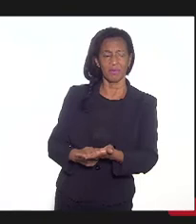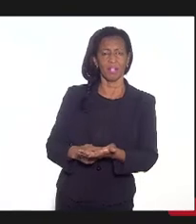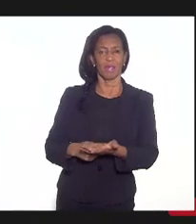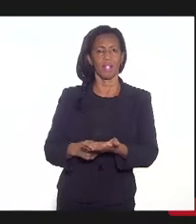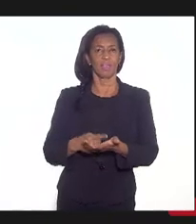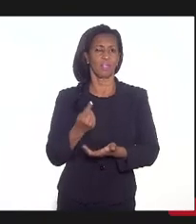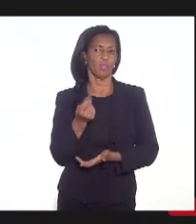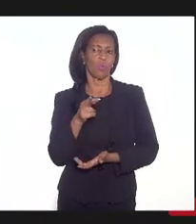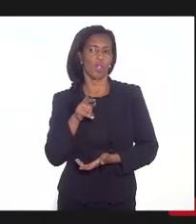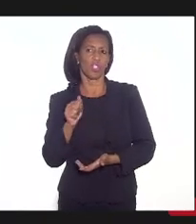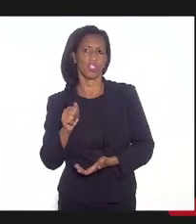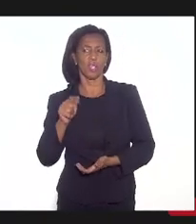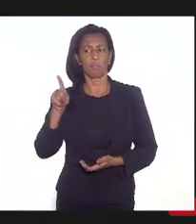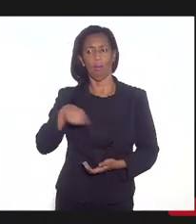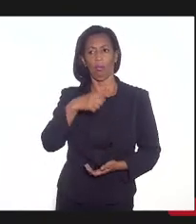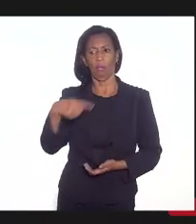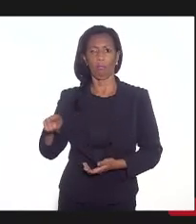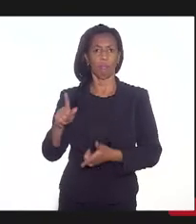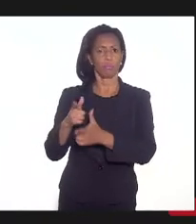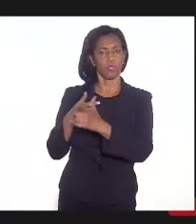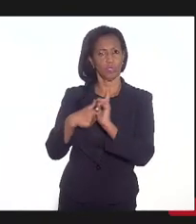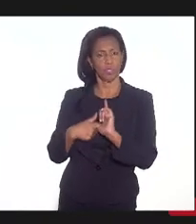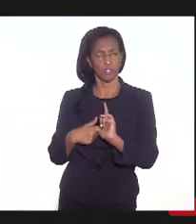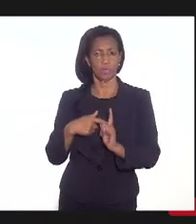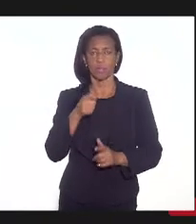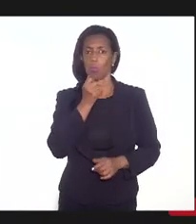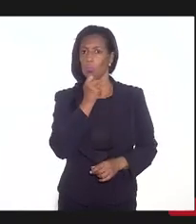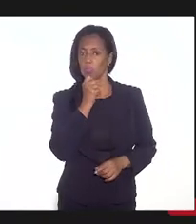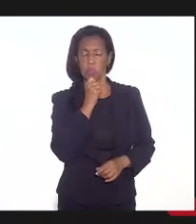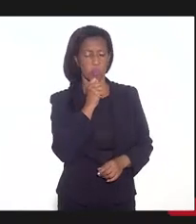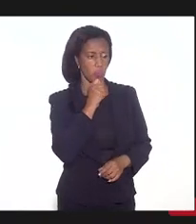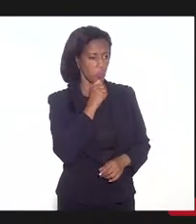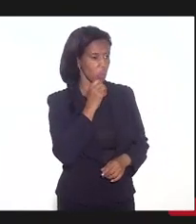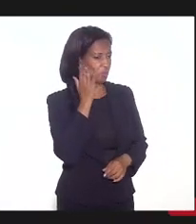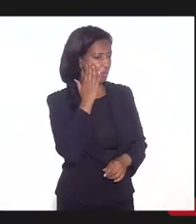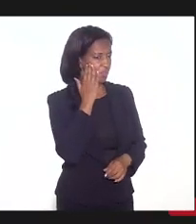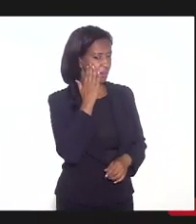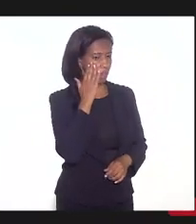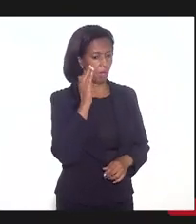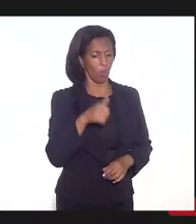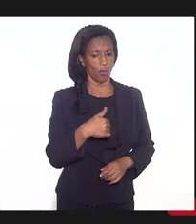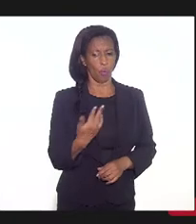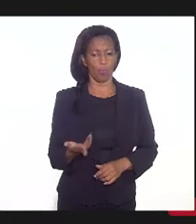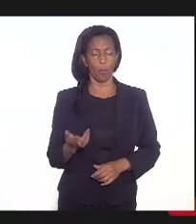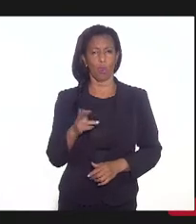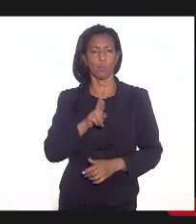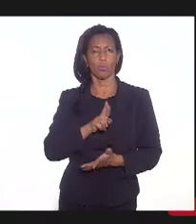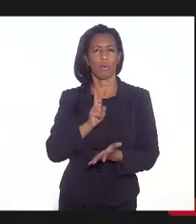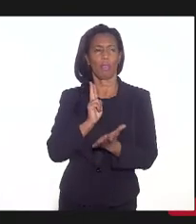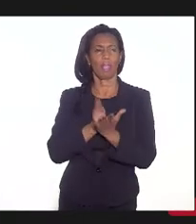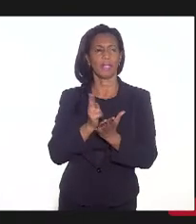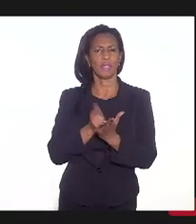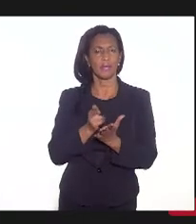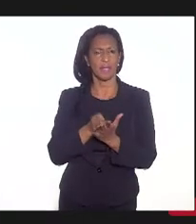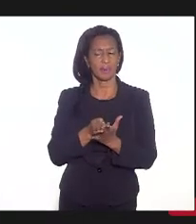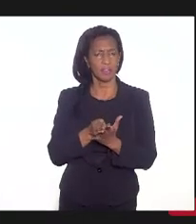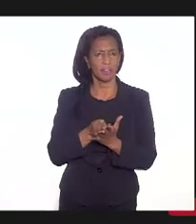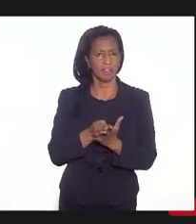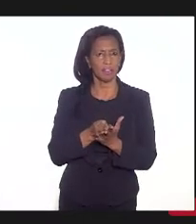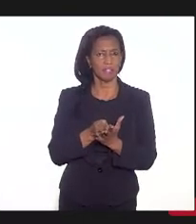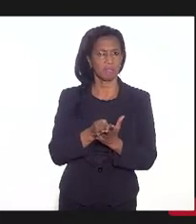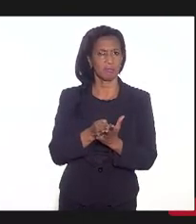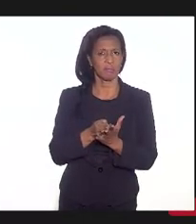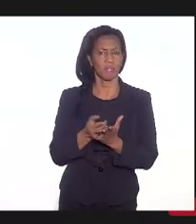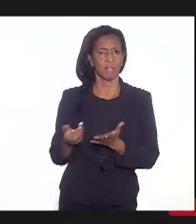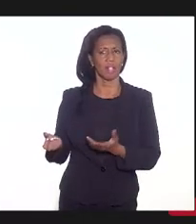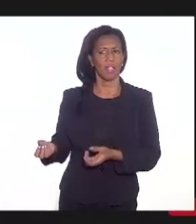suspensão do pagamento da dívida, que hoje não tem previsão quanto às receitas oriundas da concessão